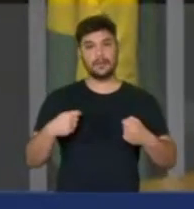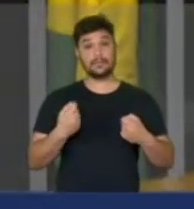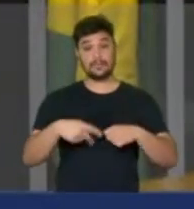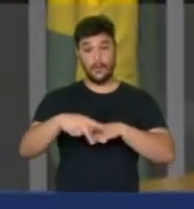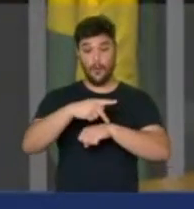sólido.